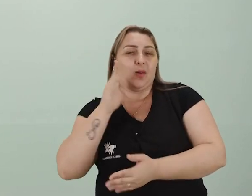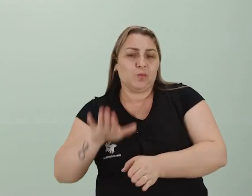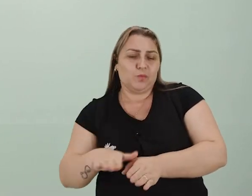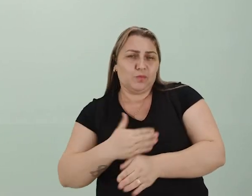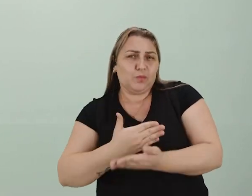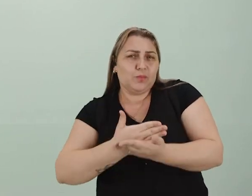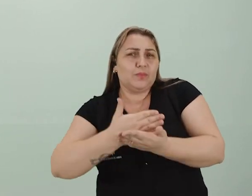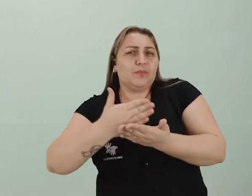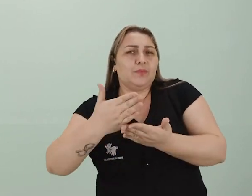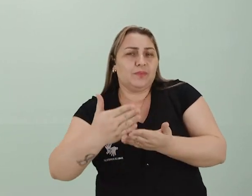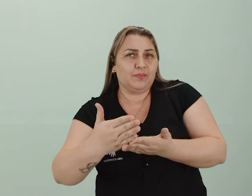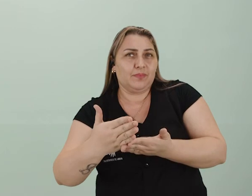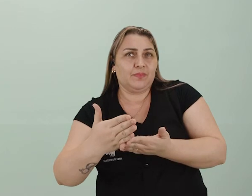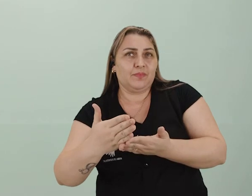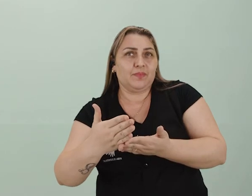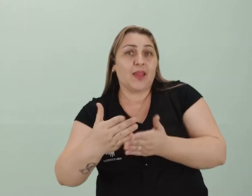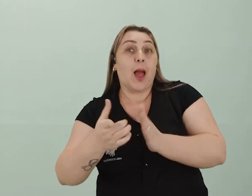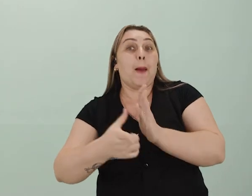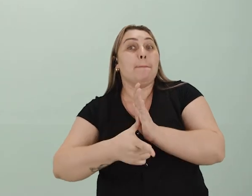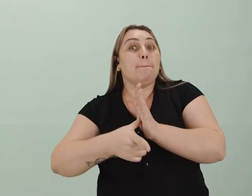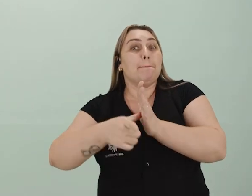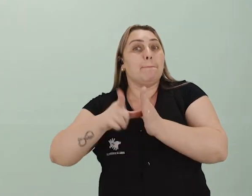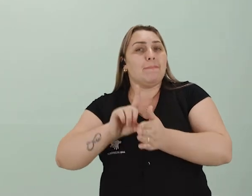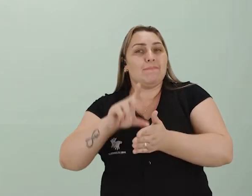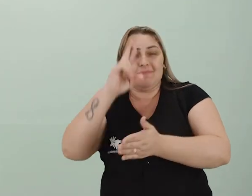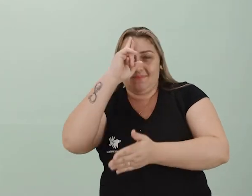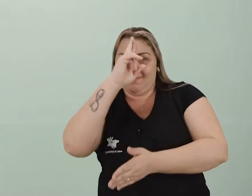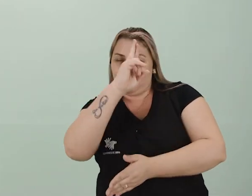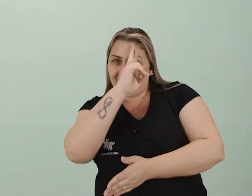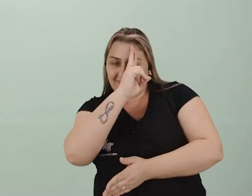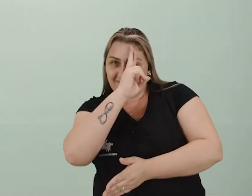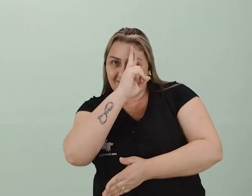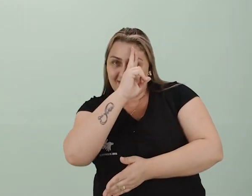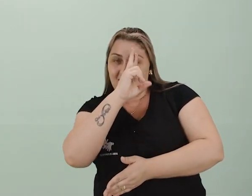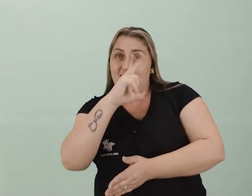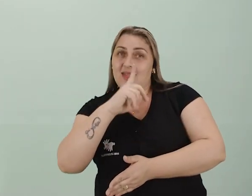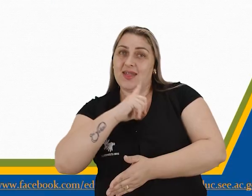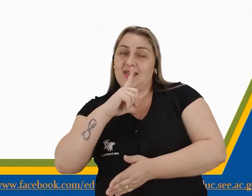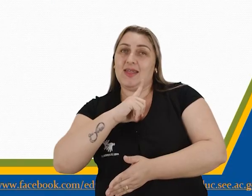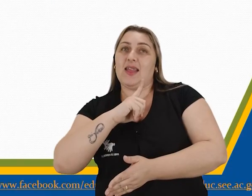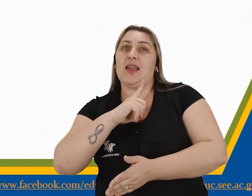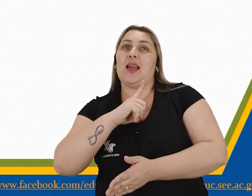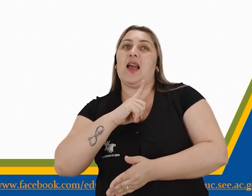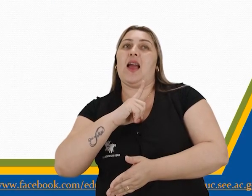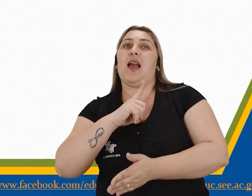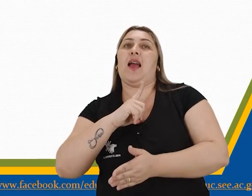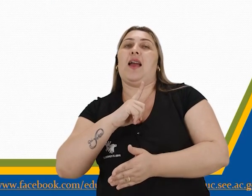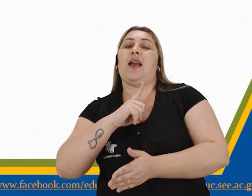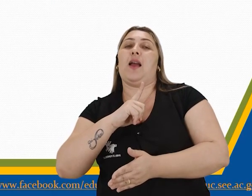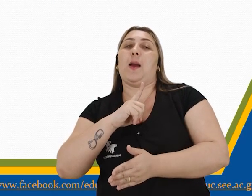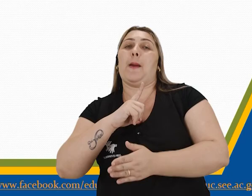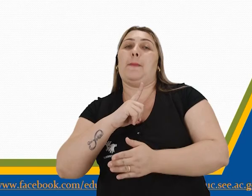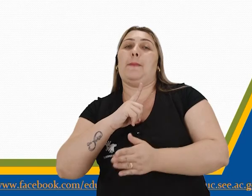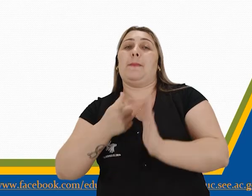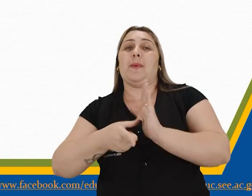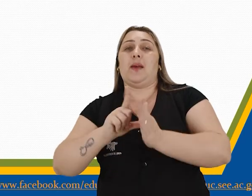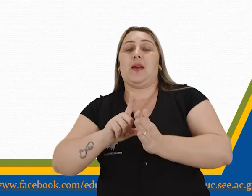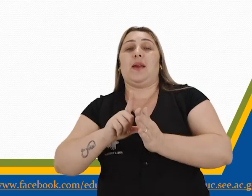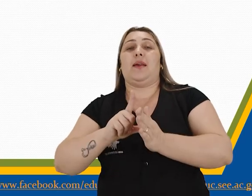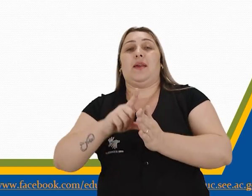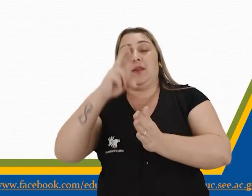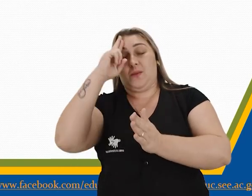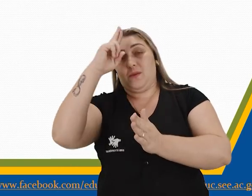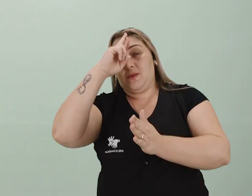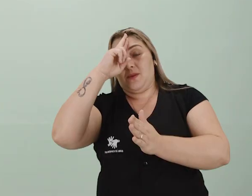início começa na pré-história. E aí nós temos, olha, história da arte, pré-história e história antiga.